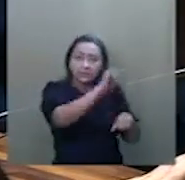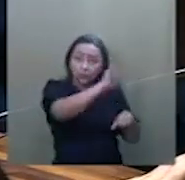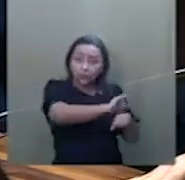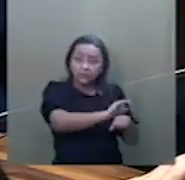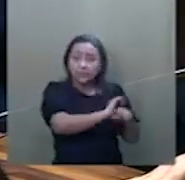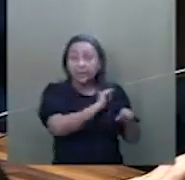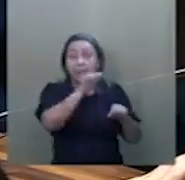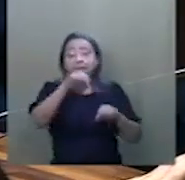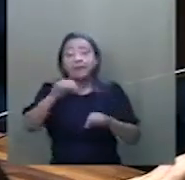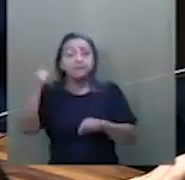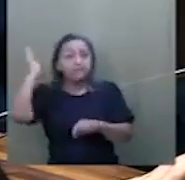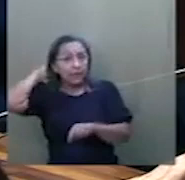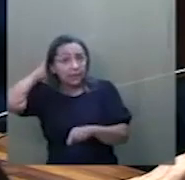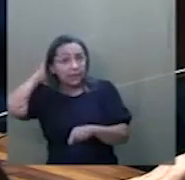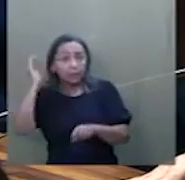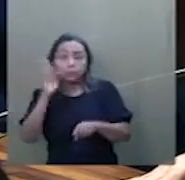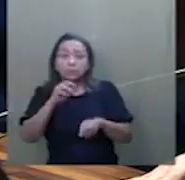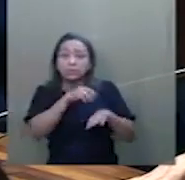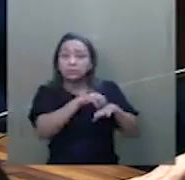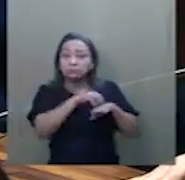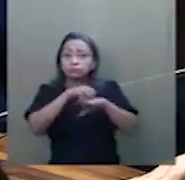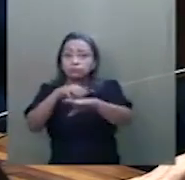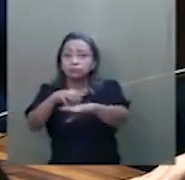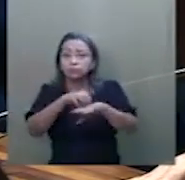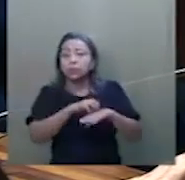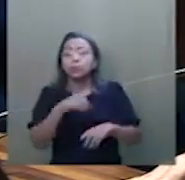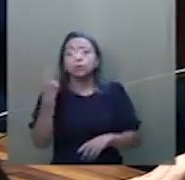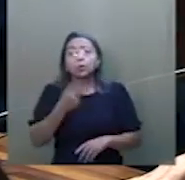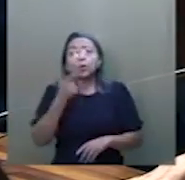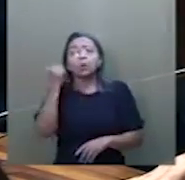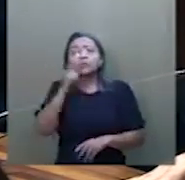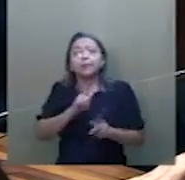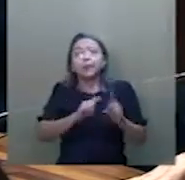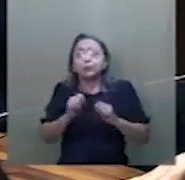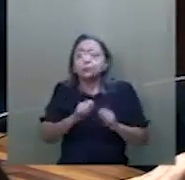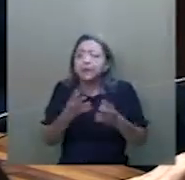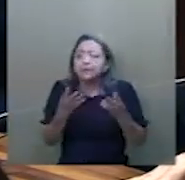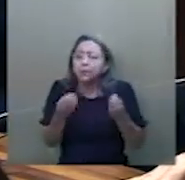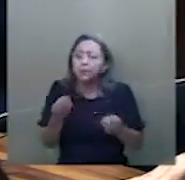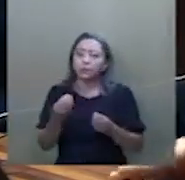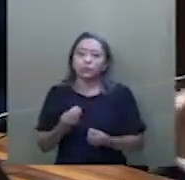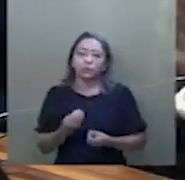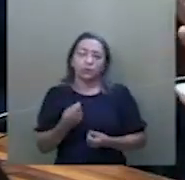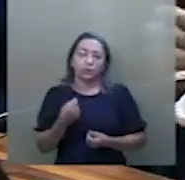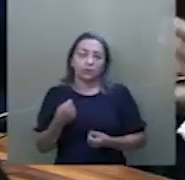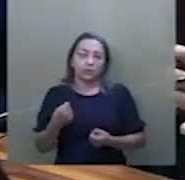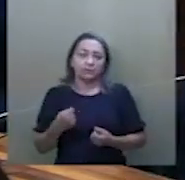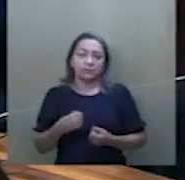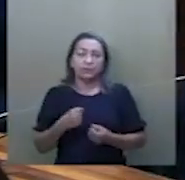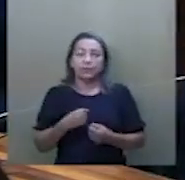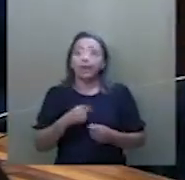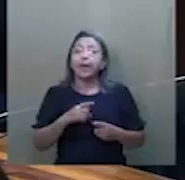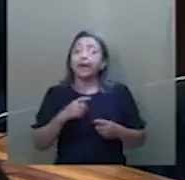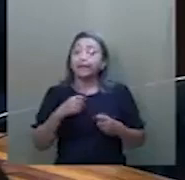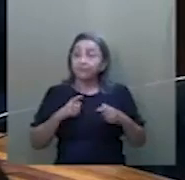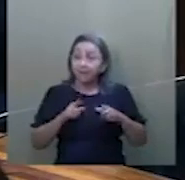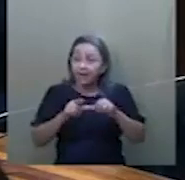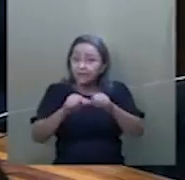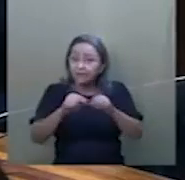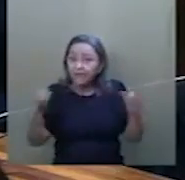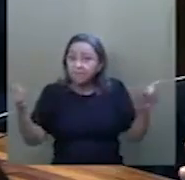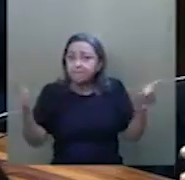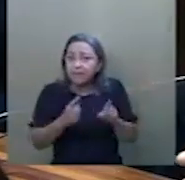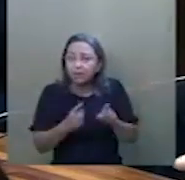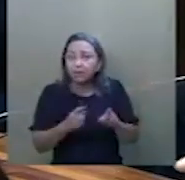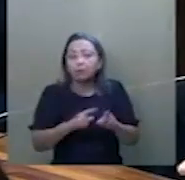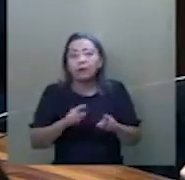do ferribote, nós conseguimos economizar e muito a viagem. Você encurta muito essa viagem. A